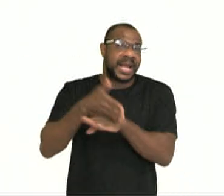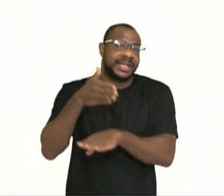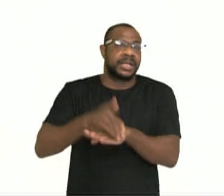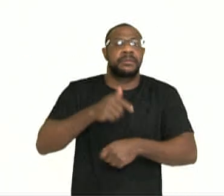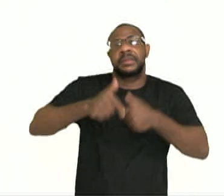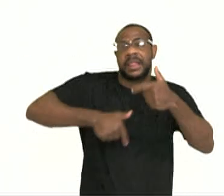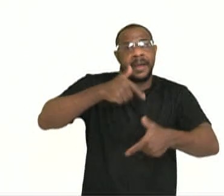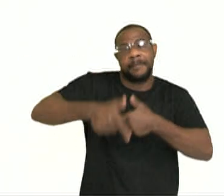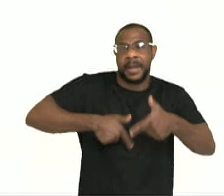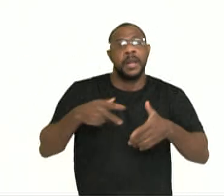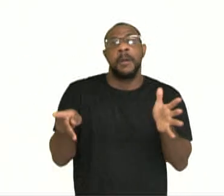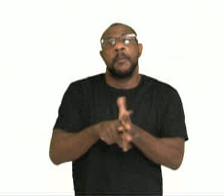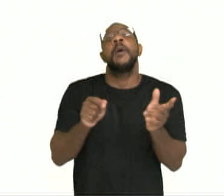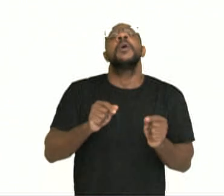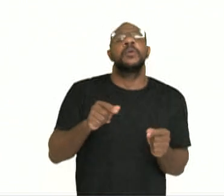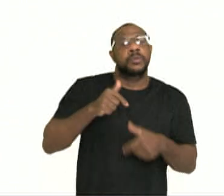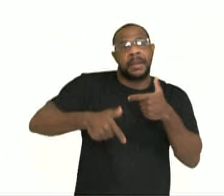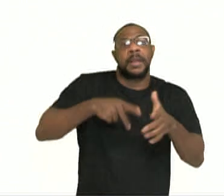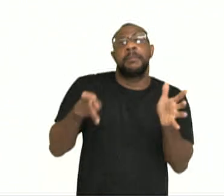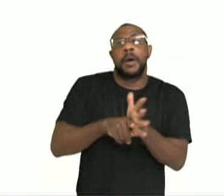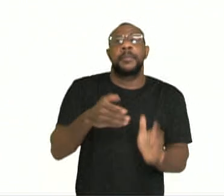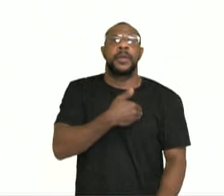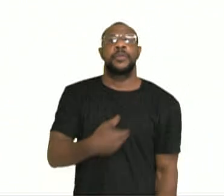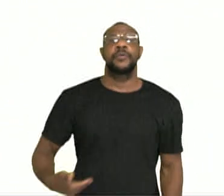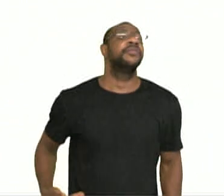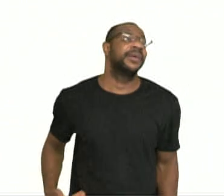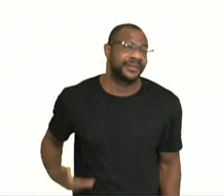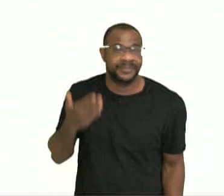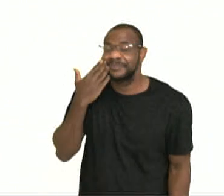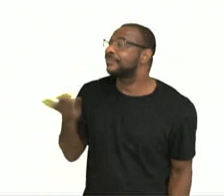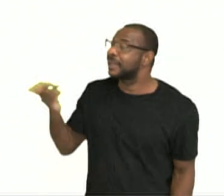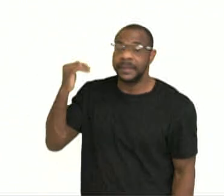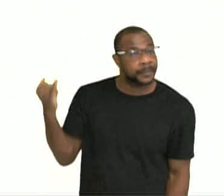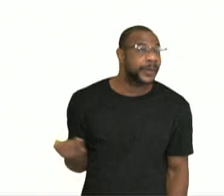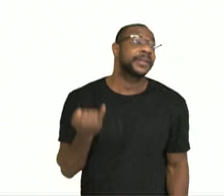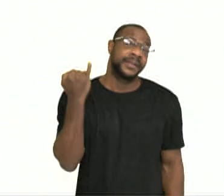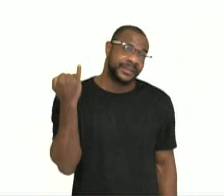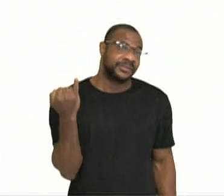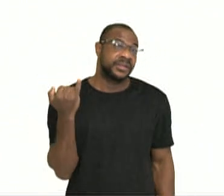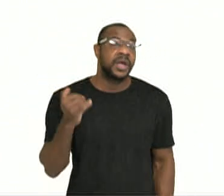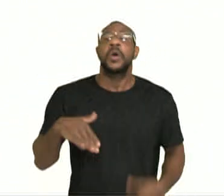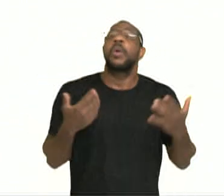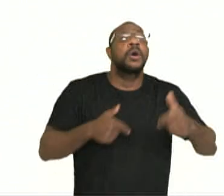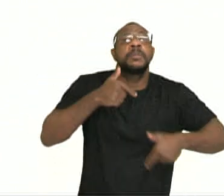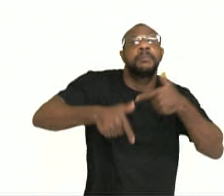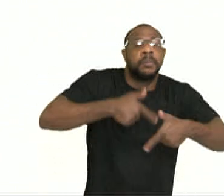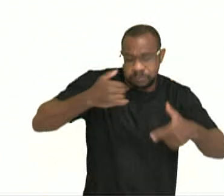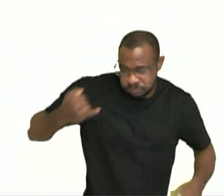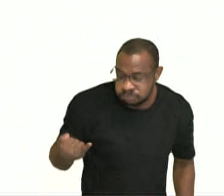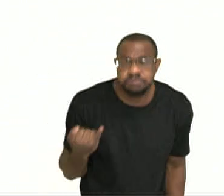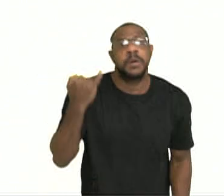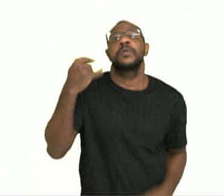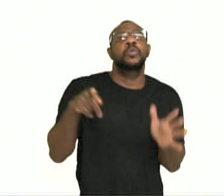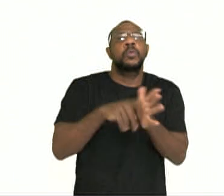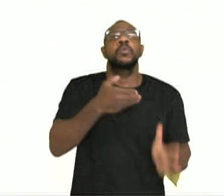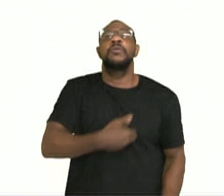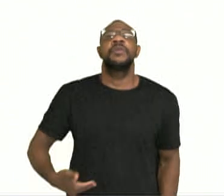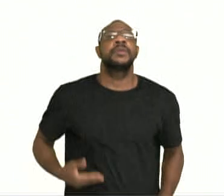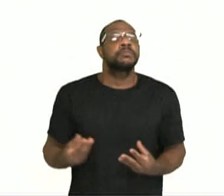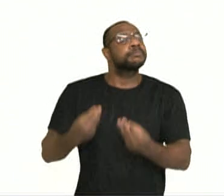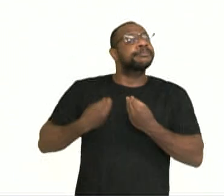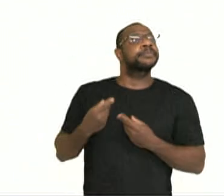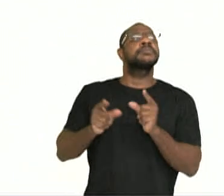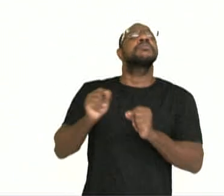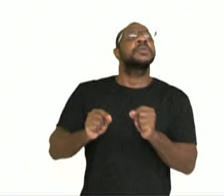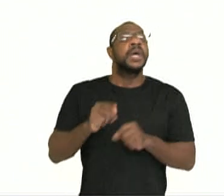serviços essenciais. Isso aqui é extremamente importante. Quais são os serviços essenciais dos